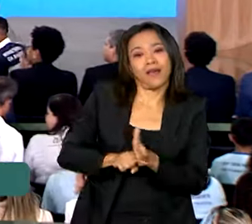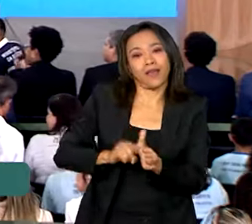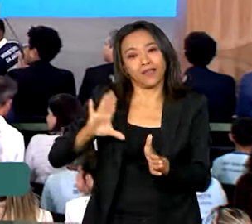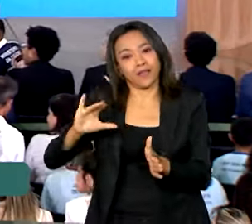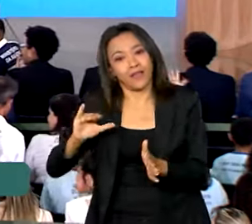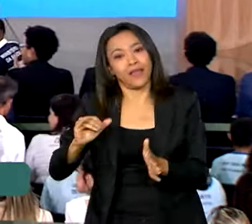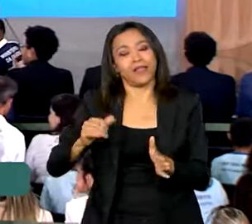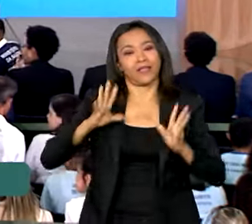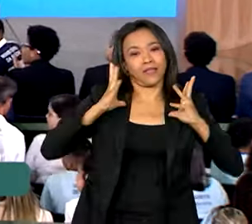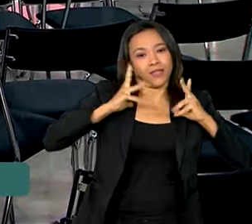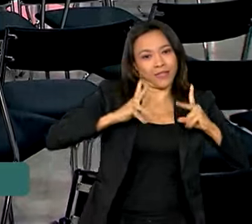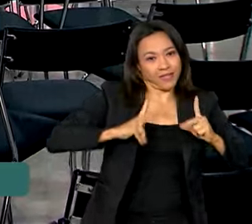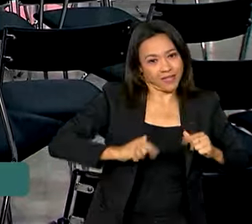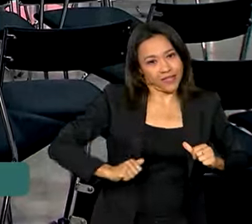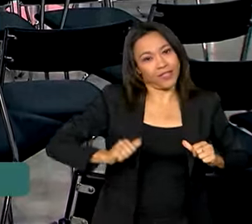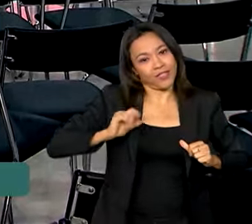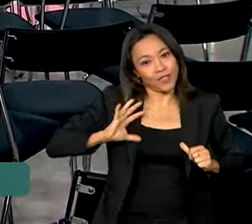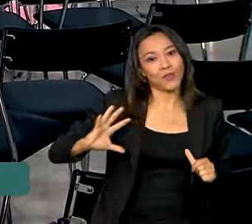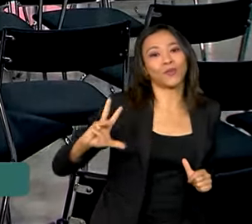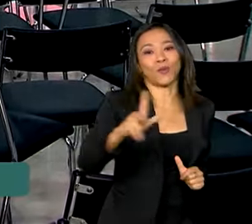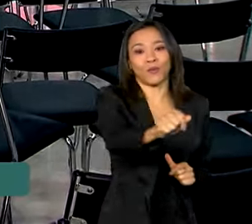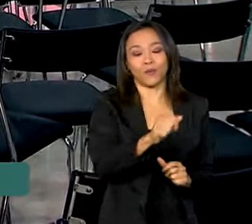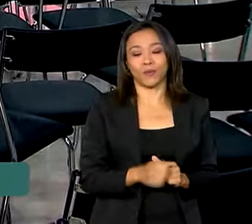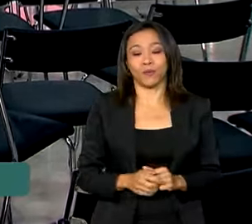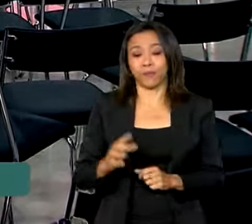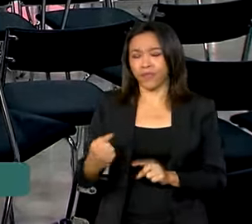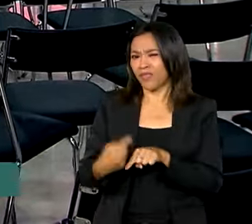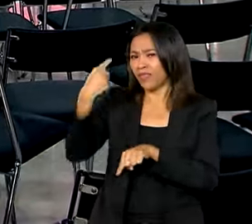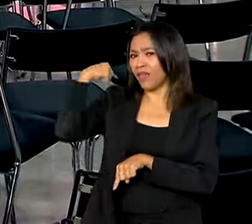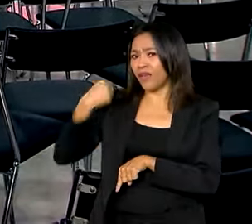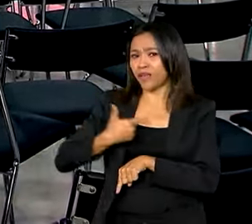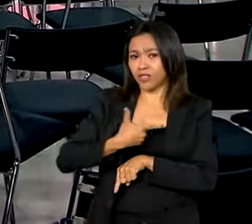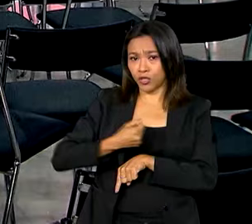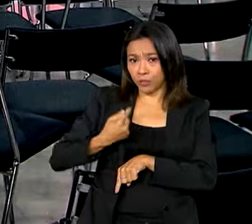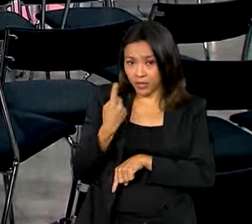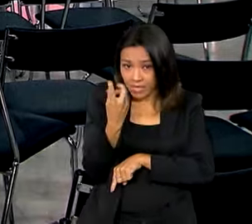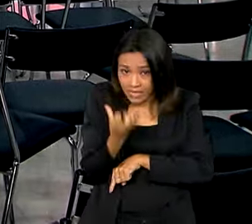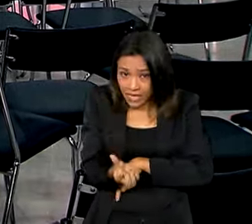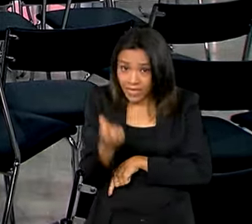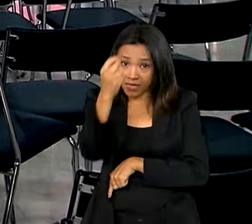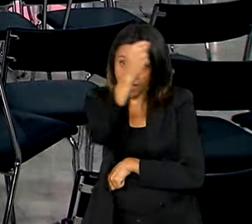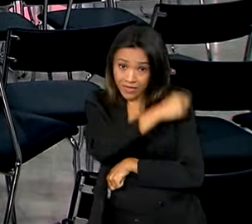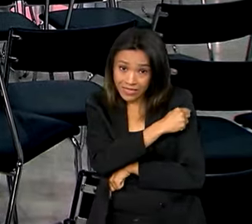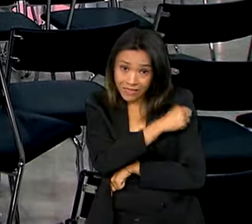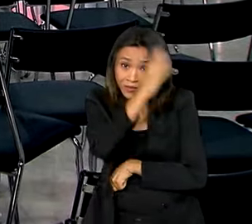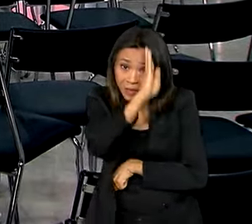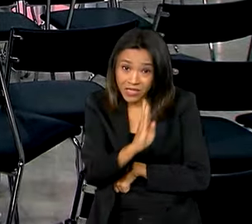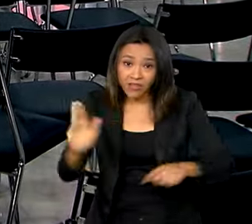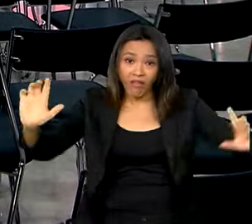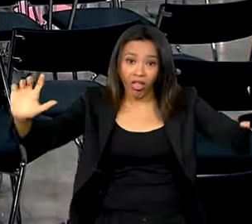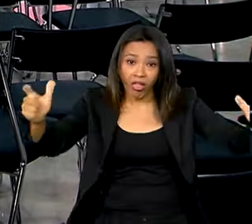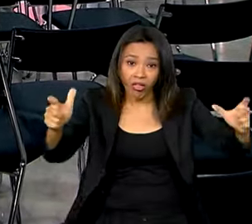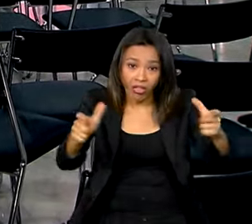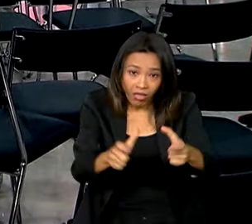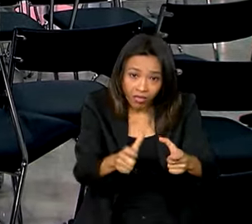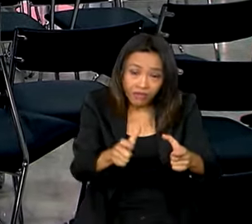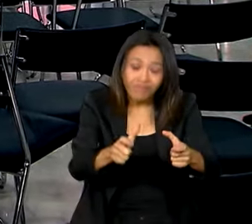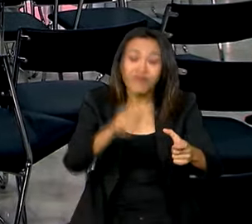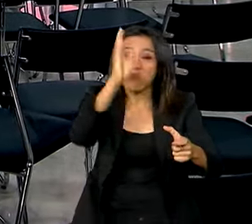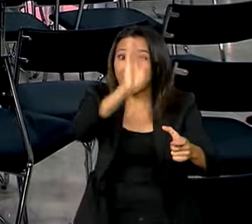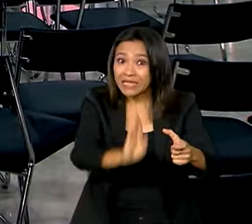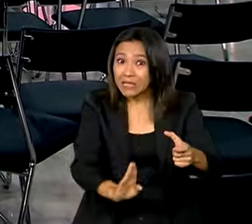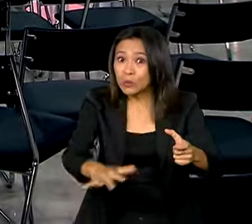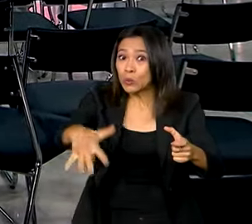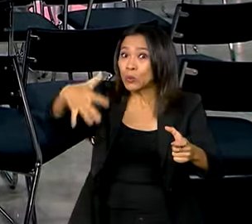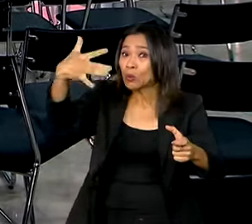a saúde pública em geral. Desde 2016, a cobertura vacinal no país estava em queda. O Brasil chegou a figurar